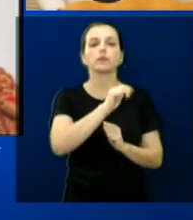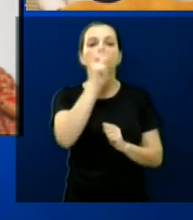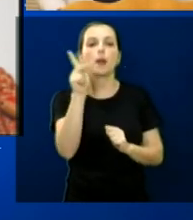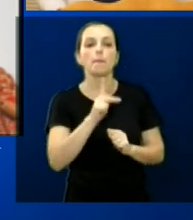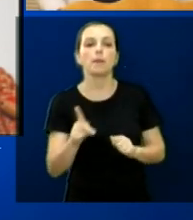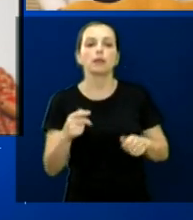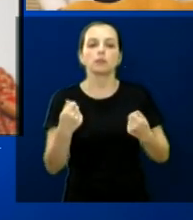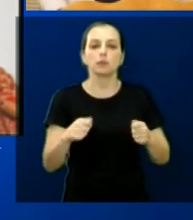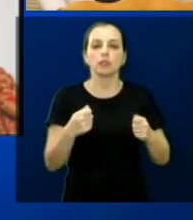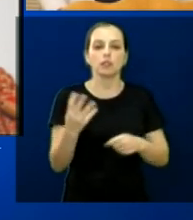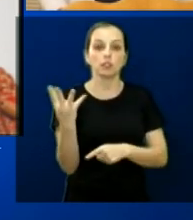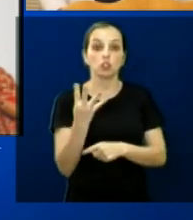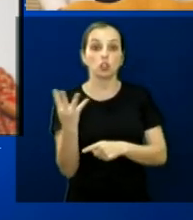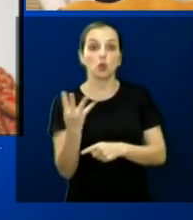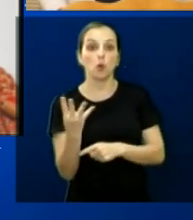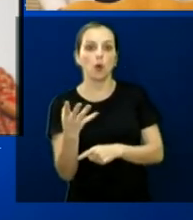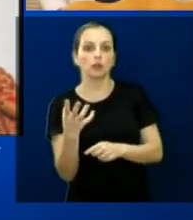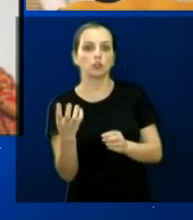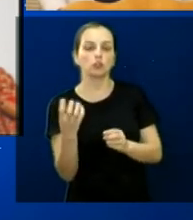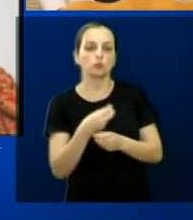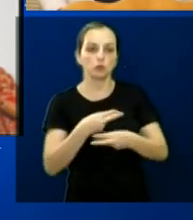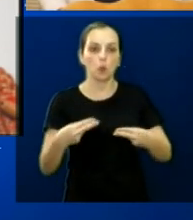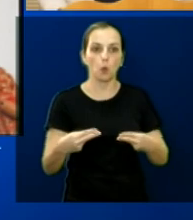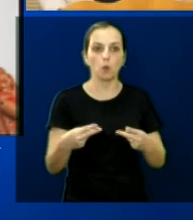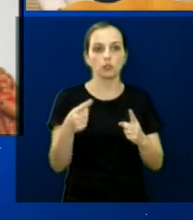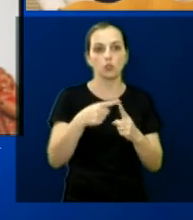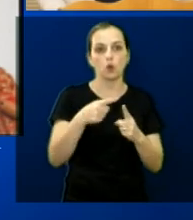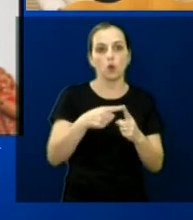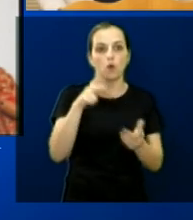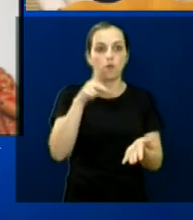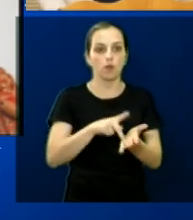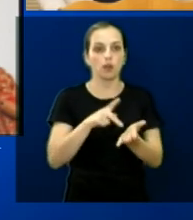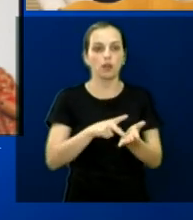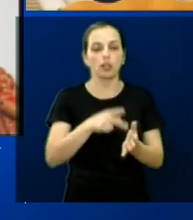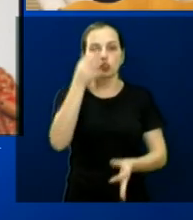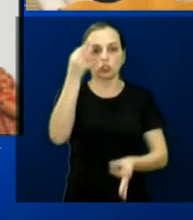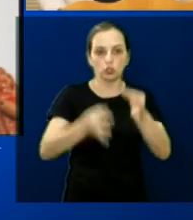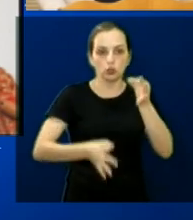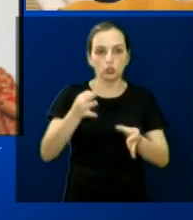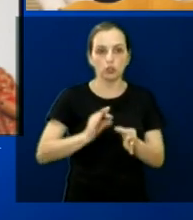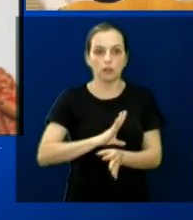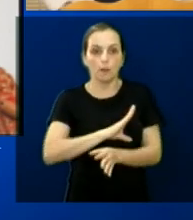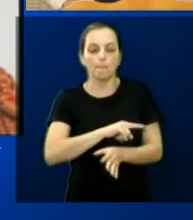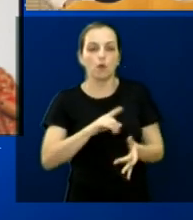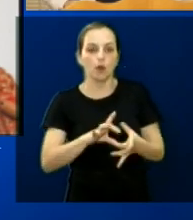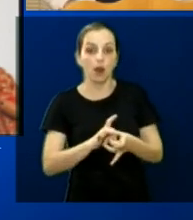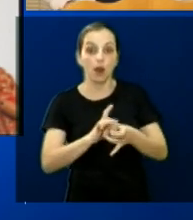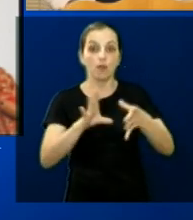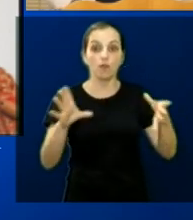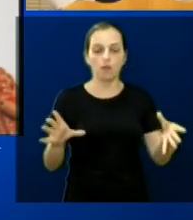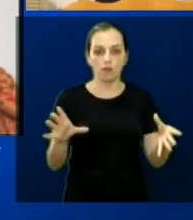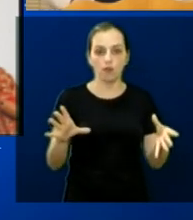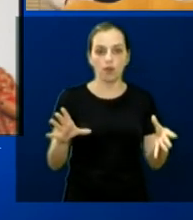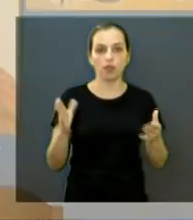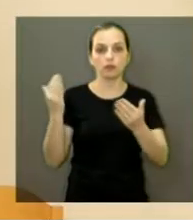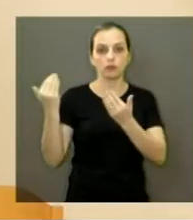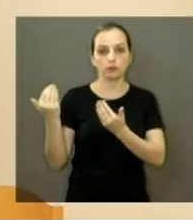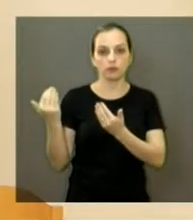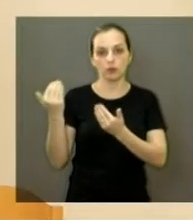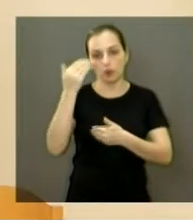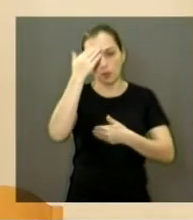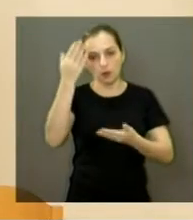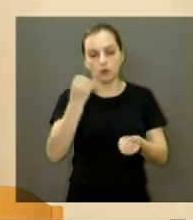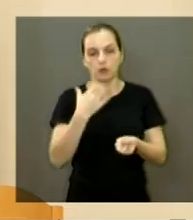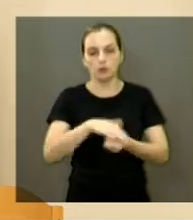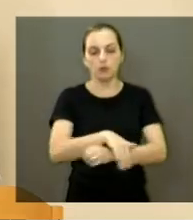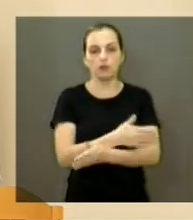A paz exige quatro condições essenciais. Verdade, justiça, amor e liberdade. São João Paulo II, muito obrigado.